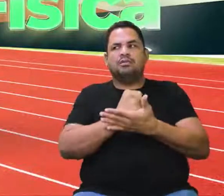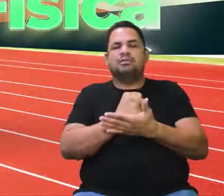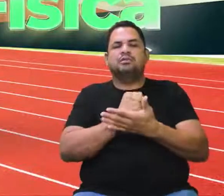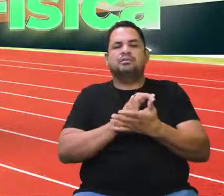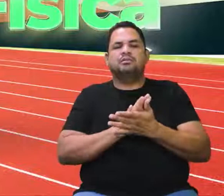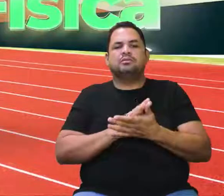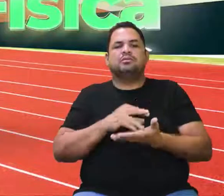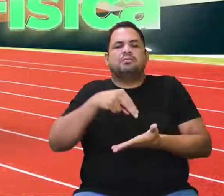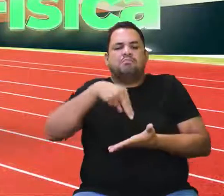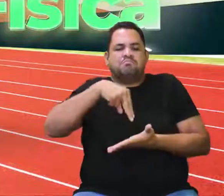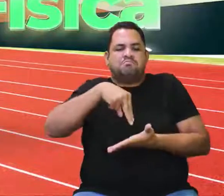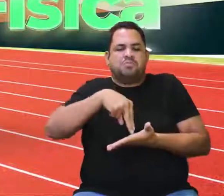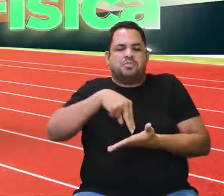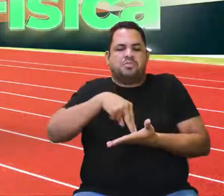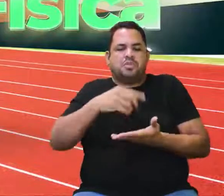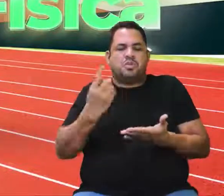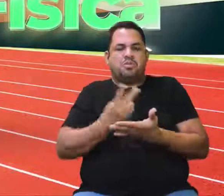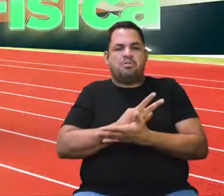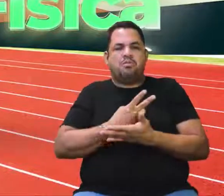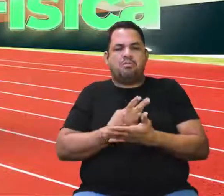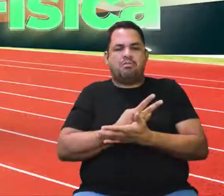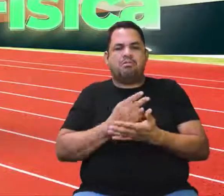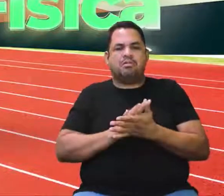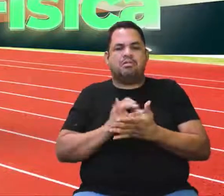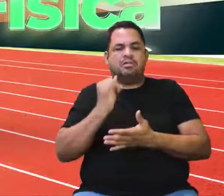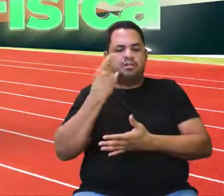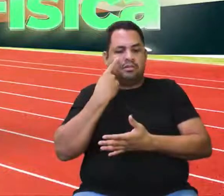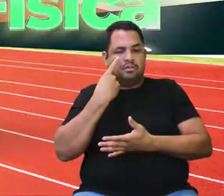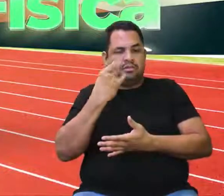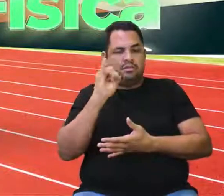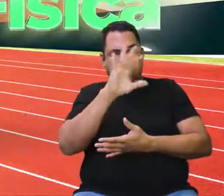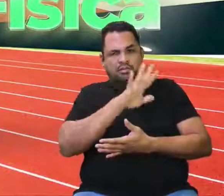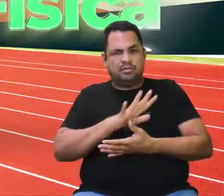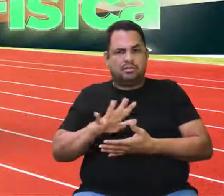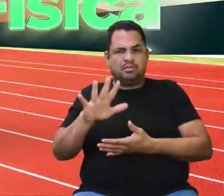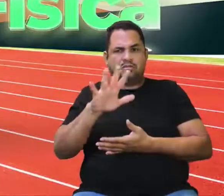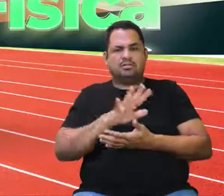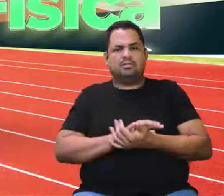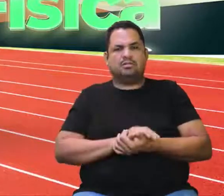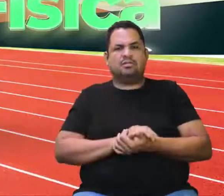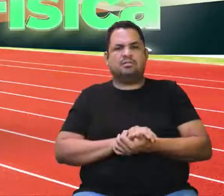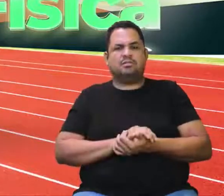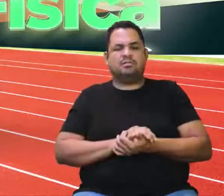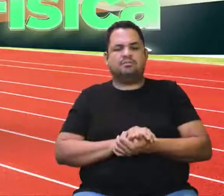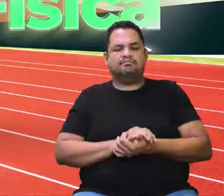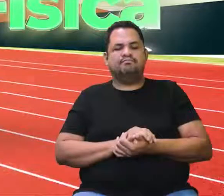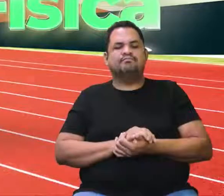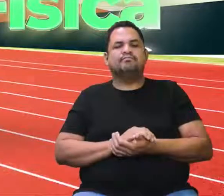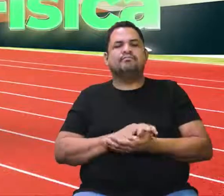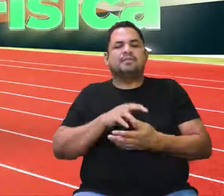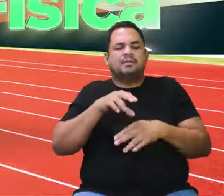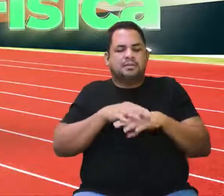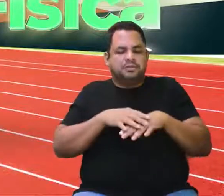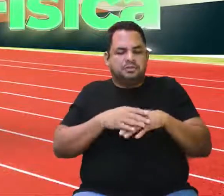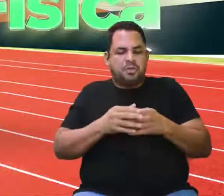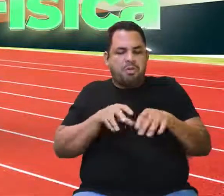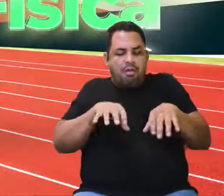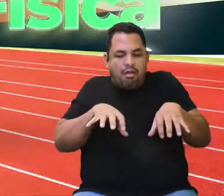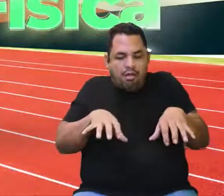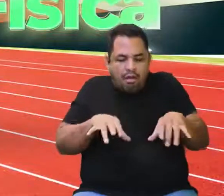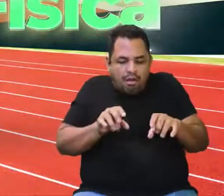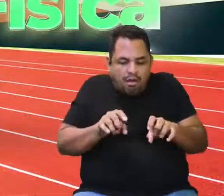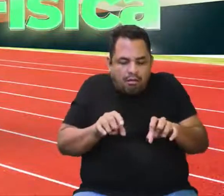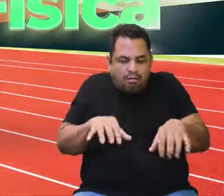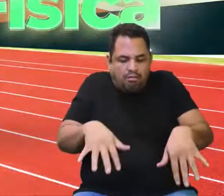Para mim, a má postura. E aí, a gente consegue observar na imagem, quando a gente analisa, que a pessoa está lá encurvada, com a